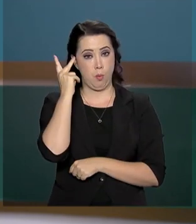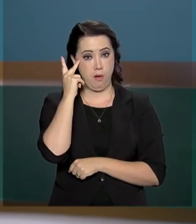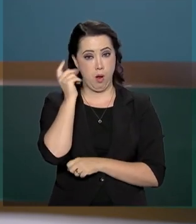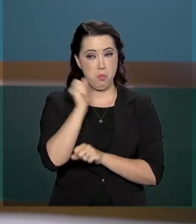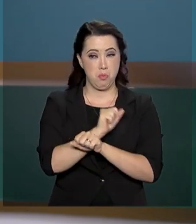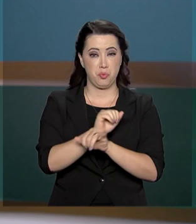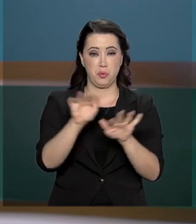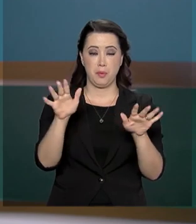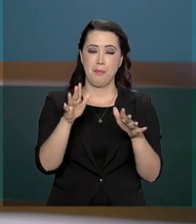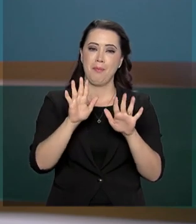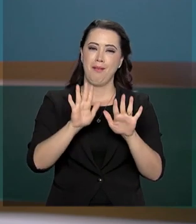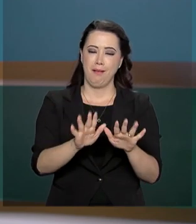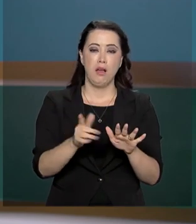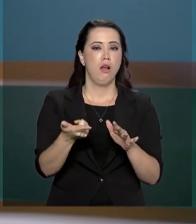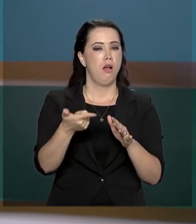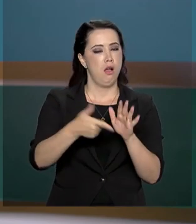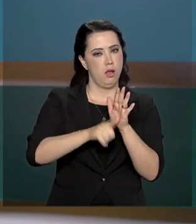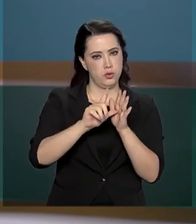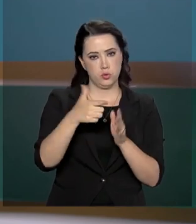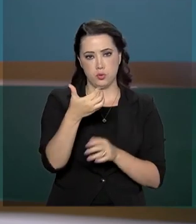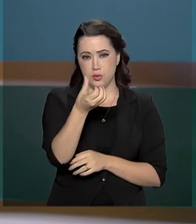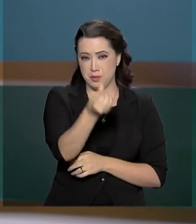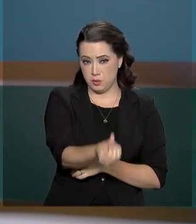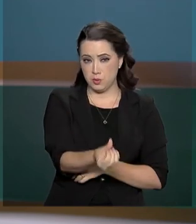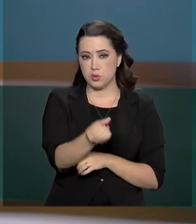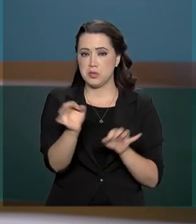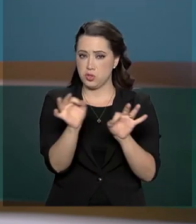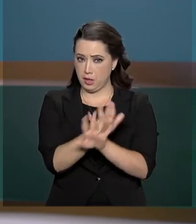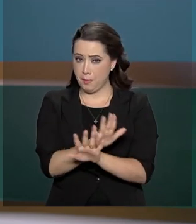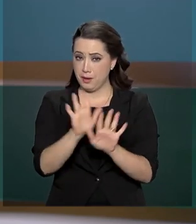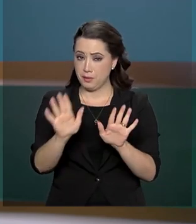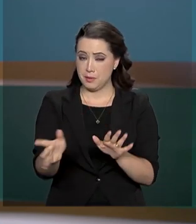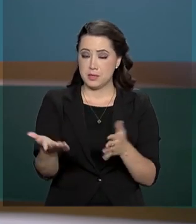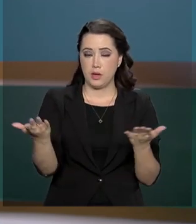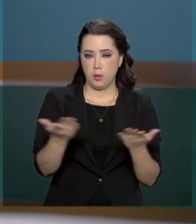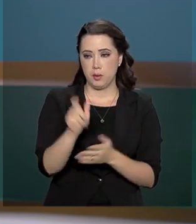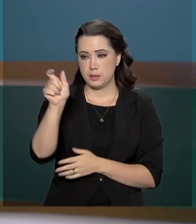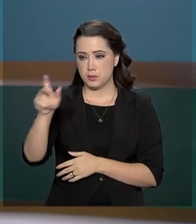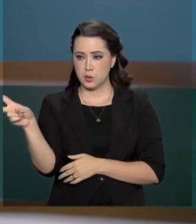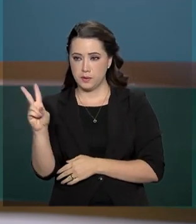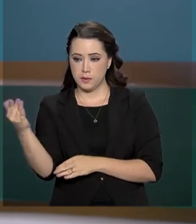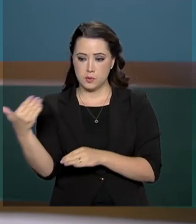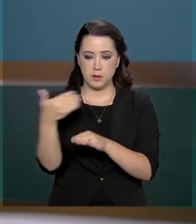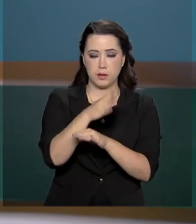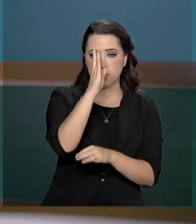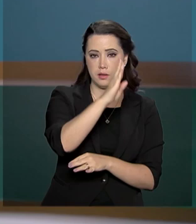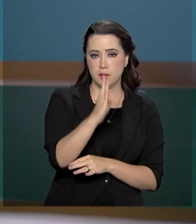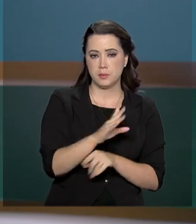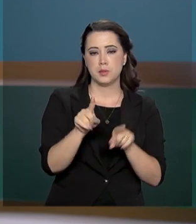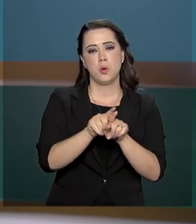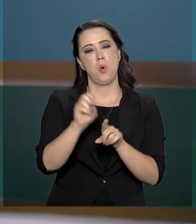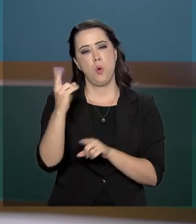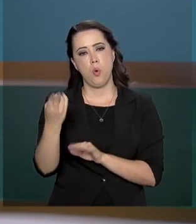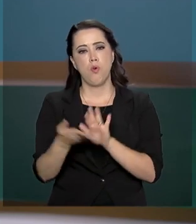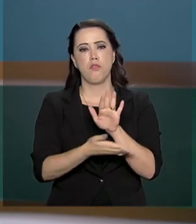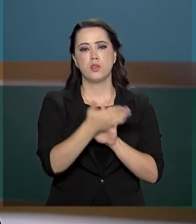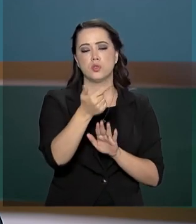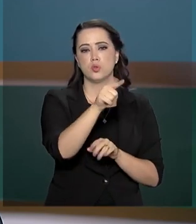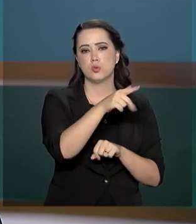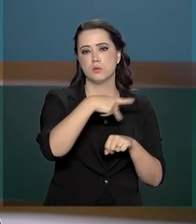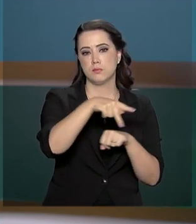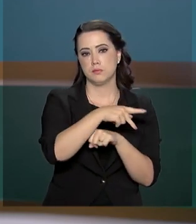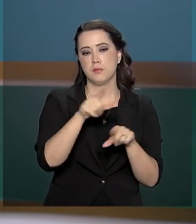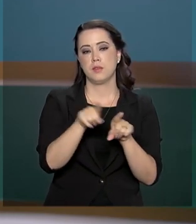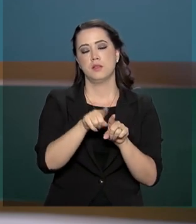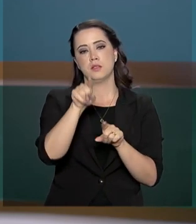em 2016, mas voltou com o aumento do fluxo de refugiados da Venezuela e com a chegada de viajantes estrangeiros. Entre